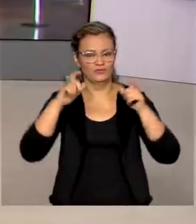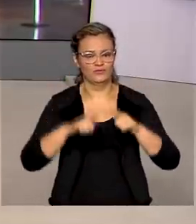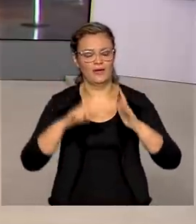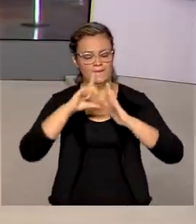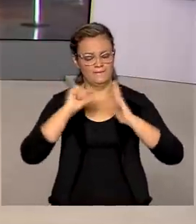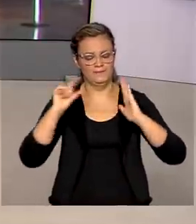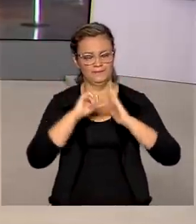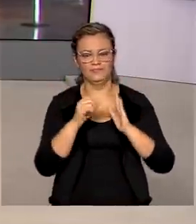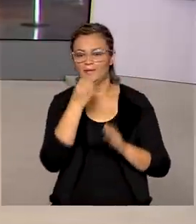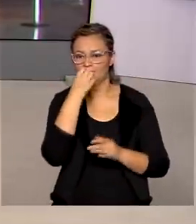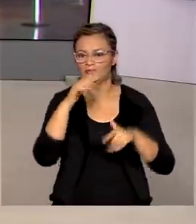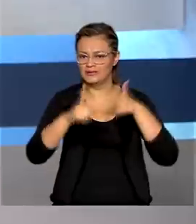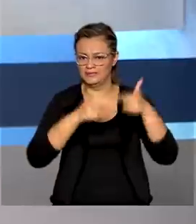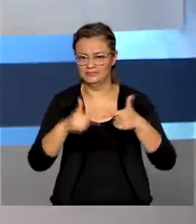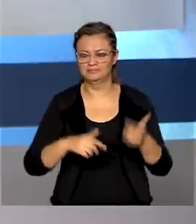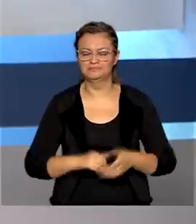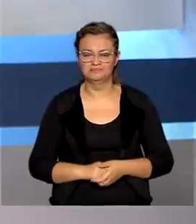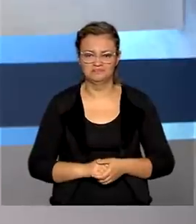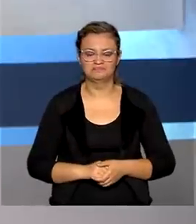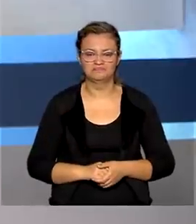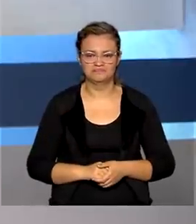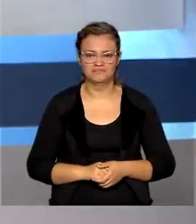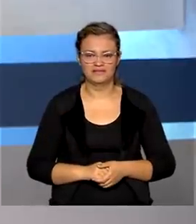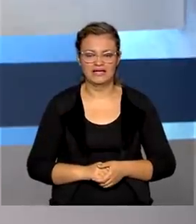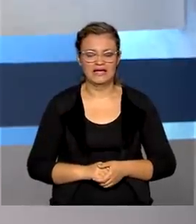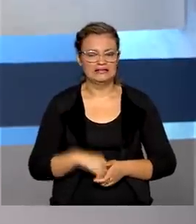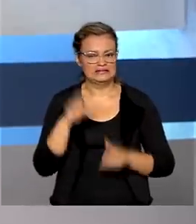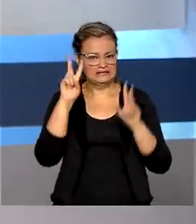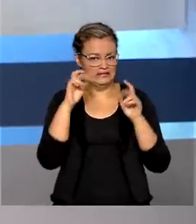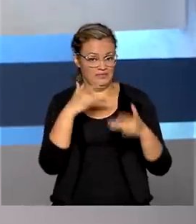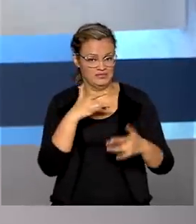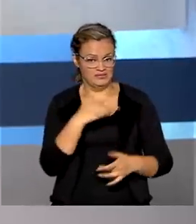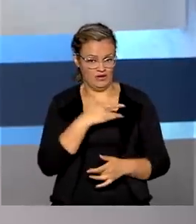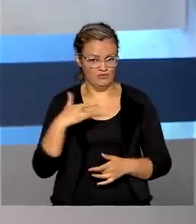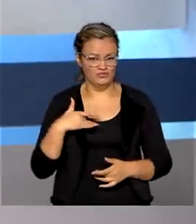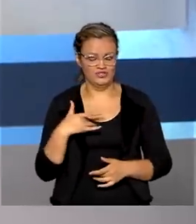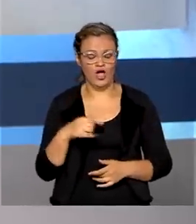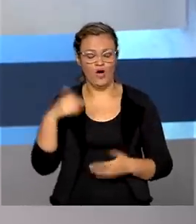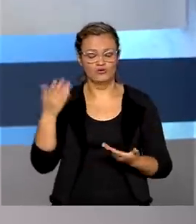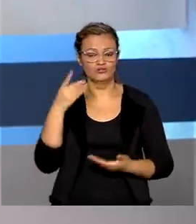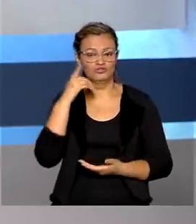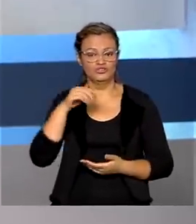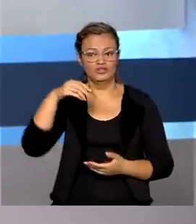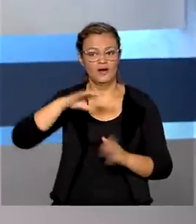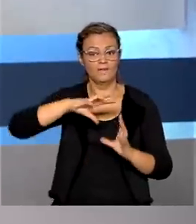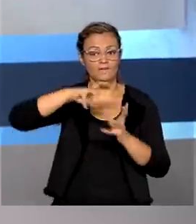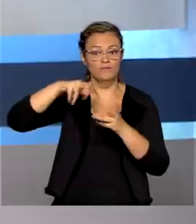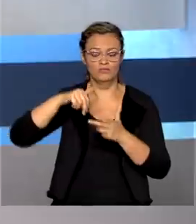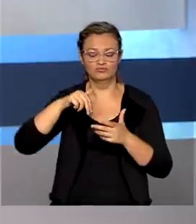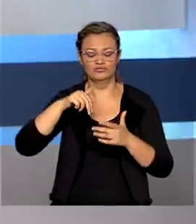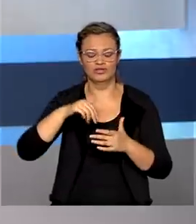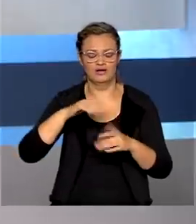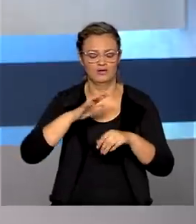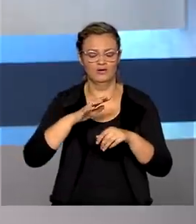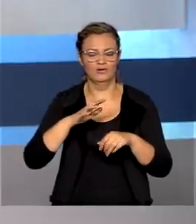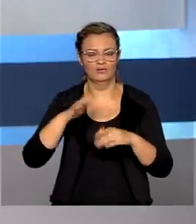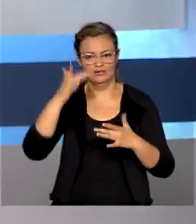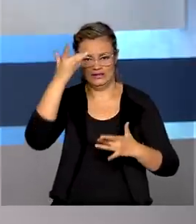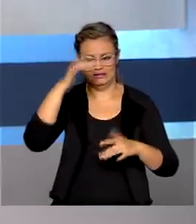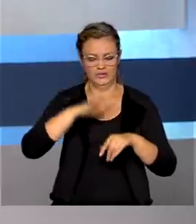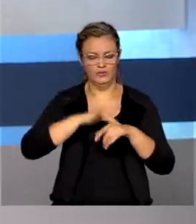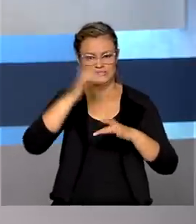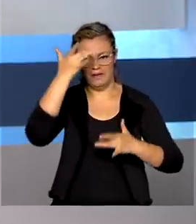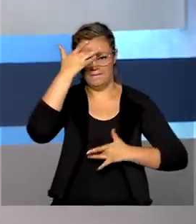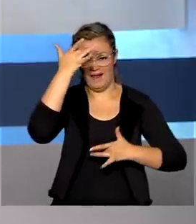Palácio do Planalto. Bom trabalho para você. E ainda sobre saúde, na semana do Dia Mundial da Malária, o Ministério da Saúde lançou uma